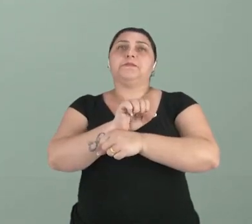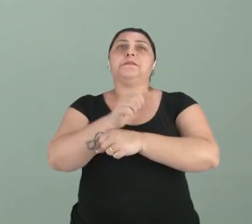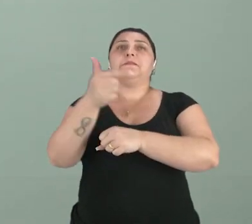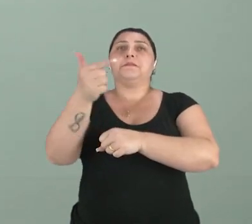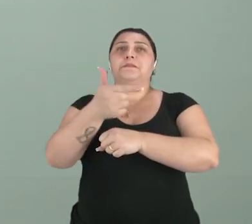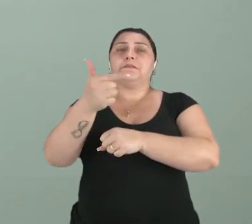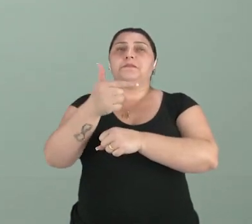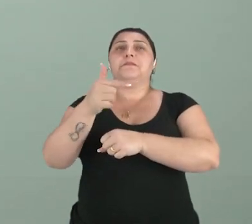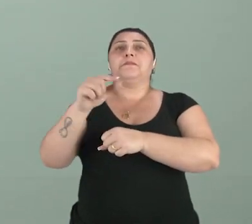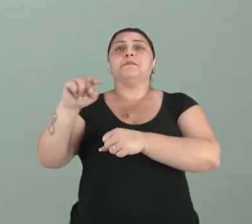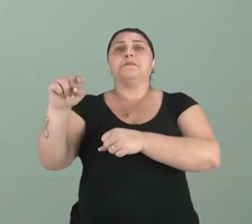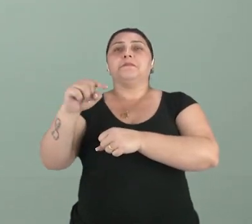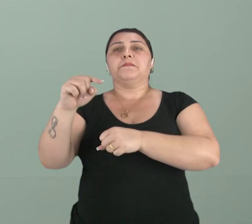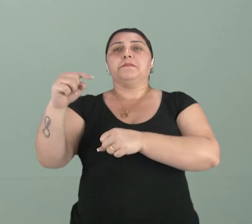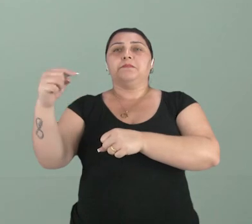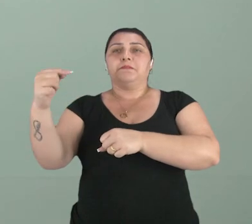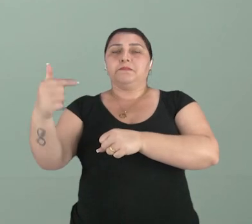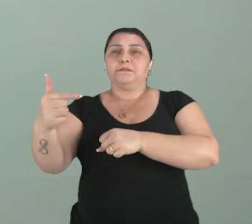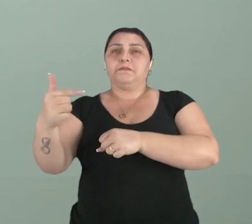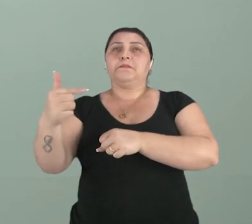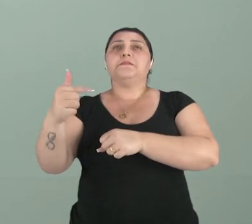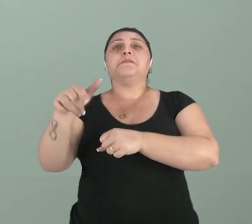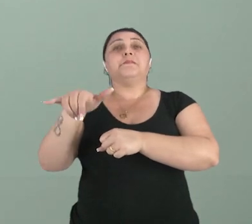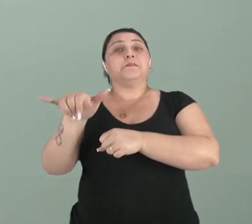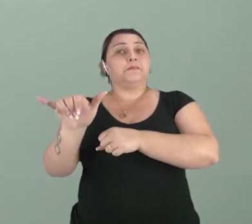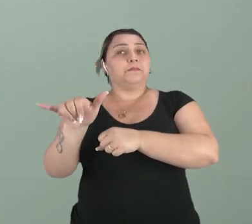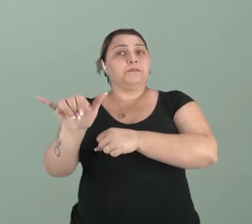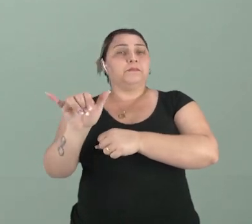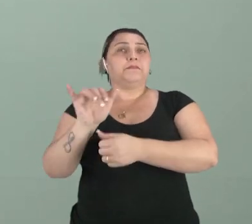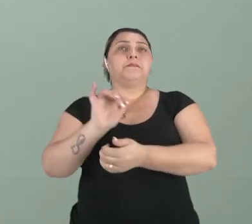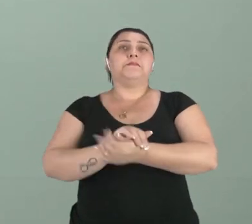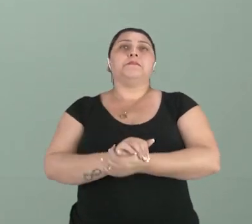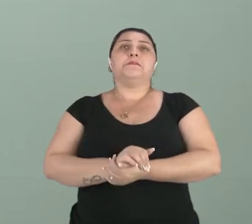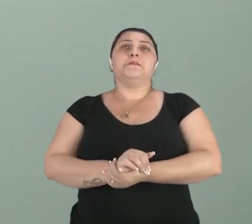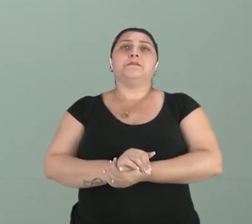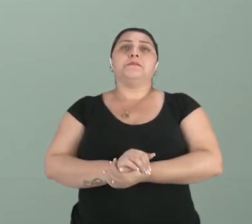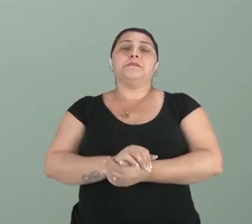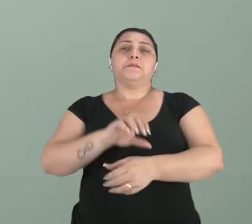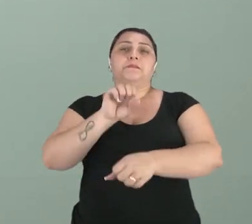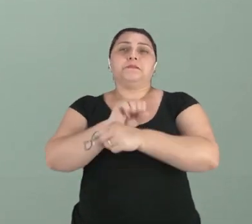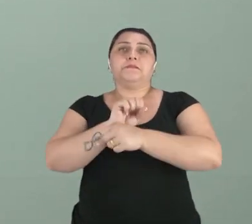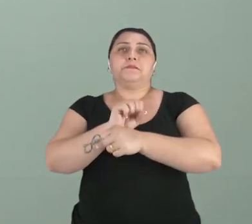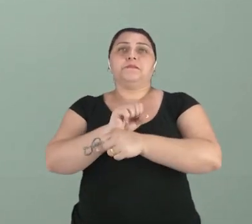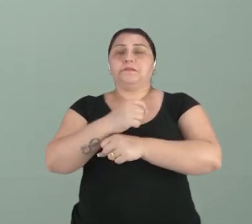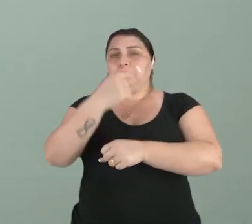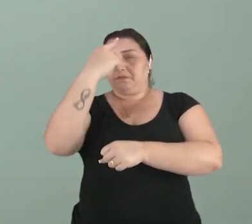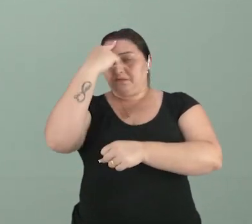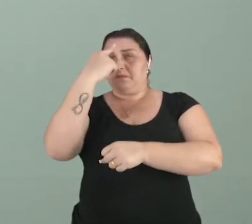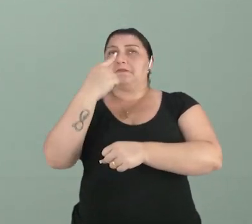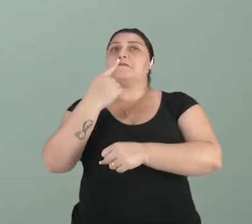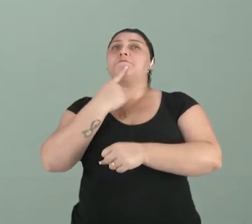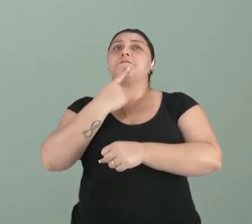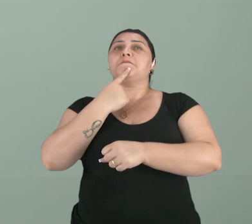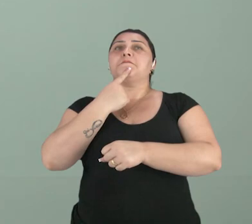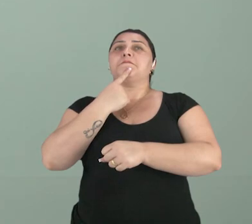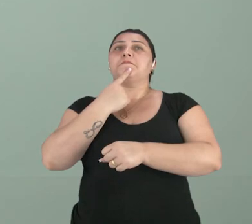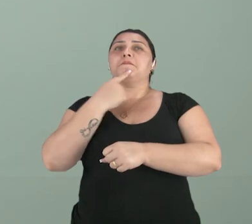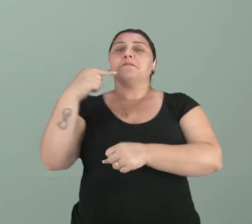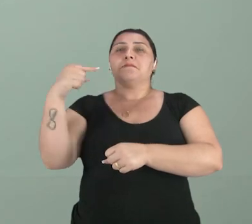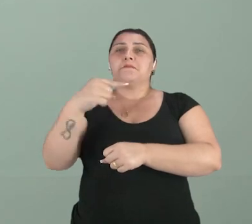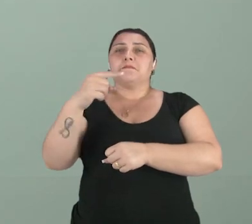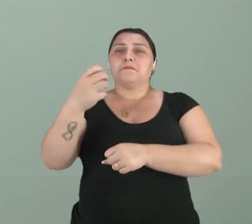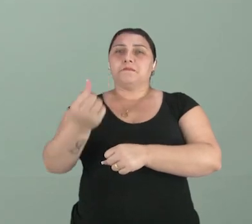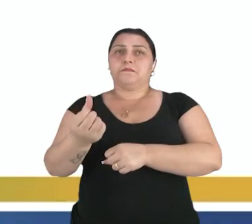2 e menos 2. E no eixo do y, o nosso intervalo da imagem que foi trabalhada de